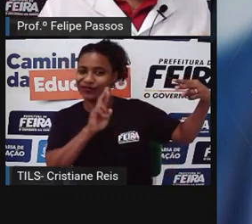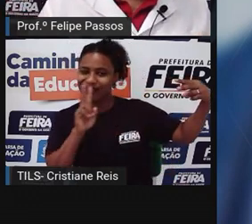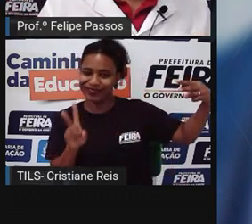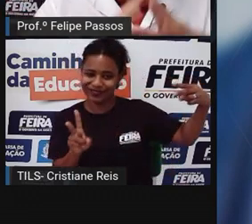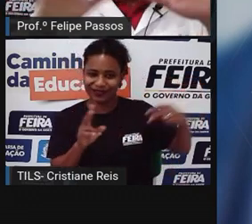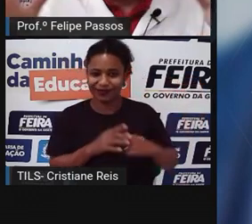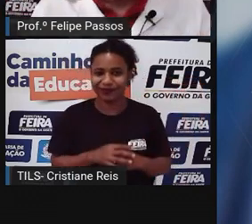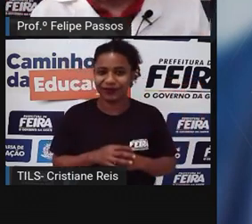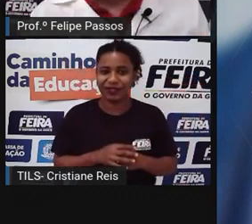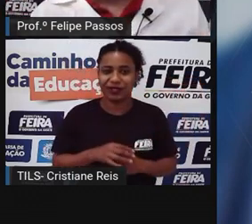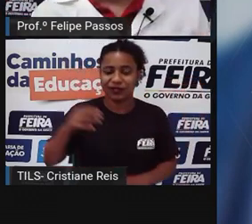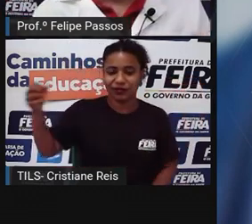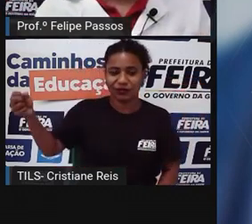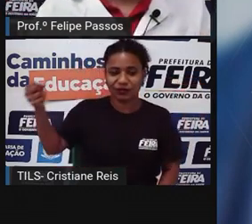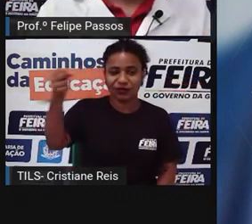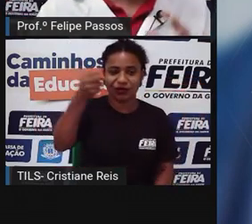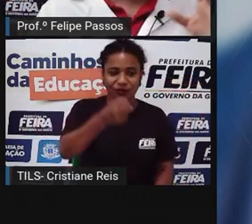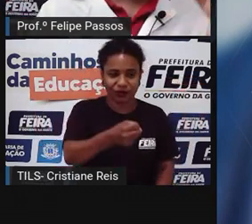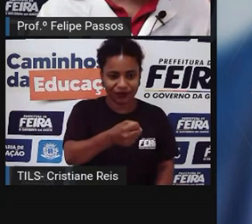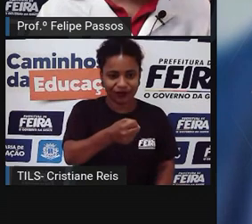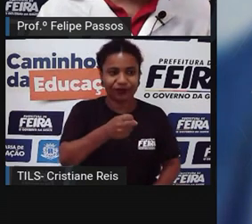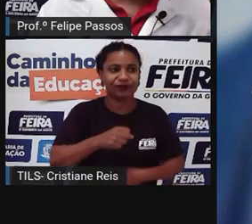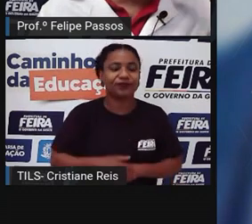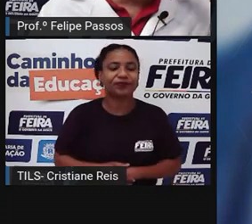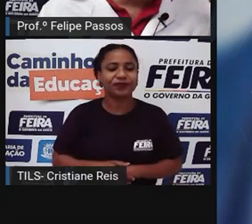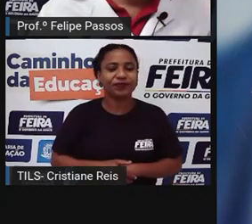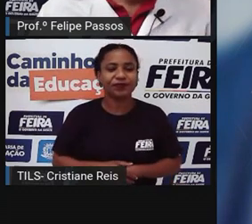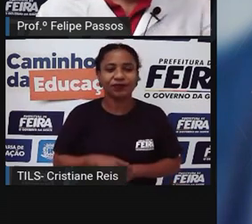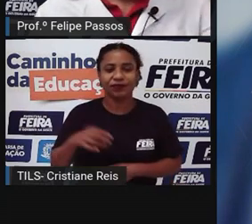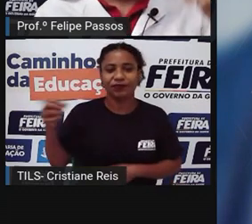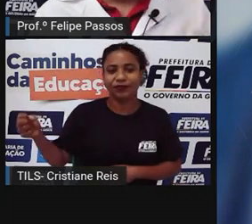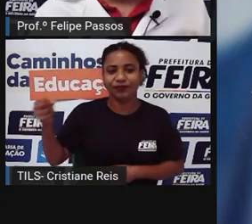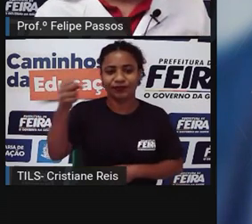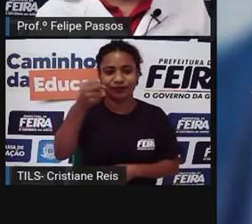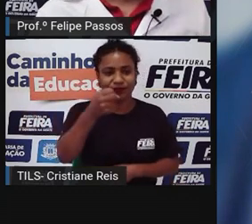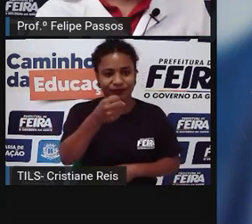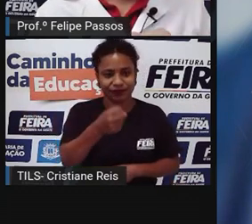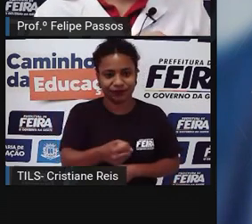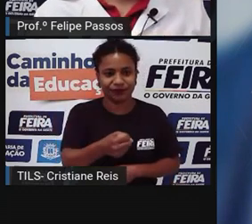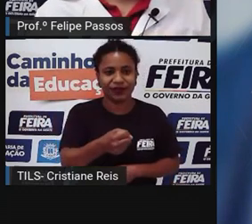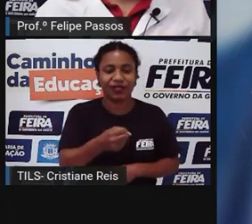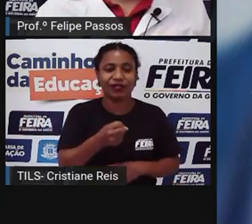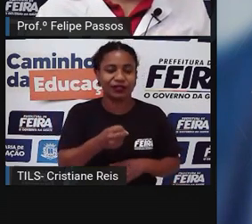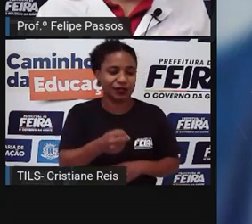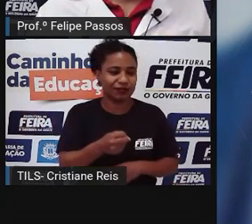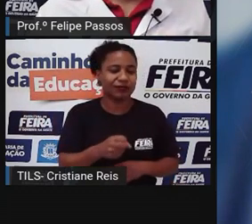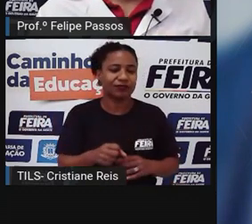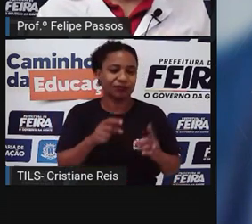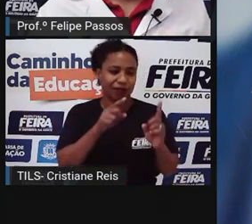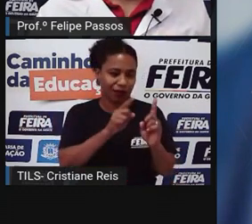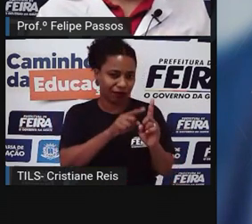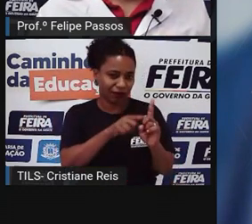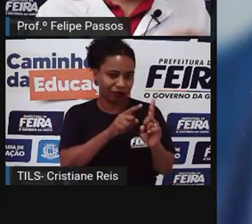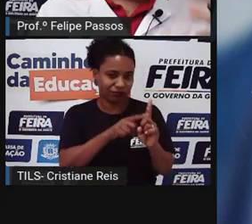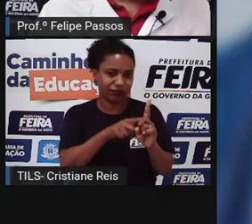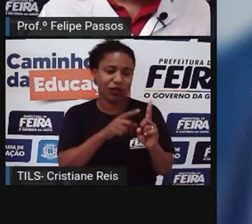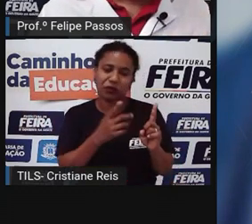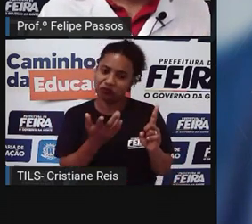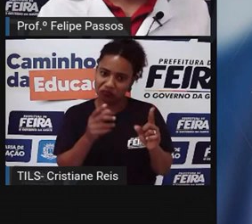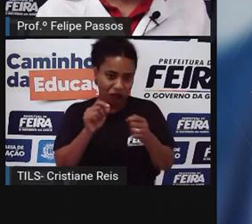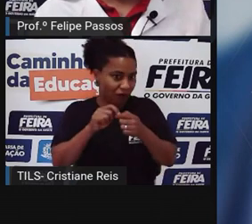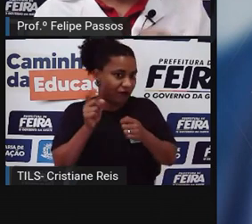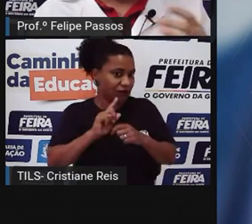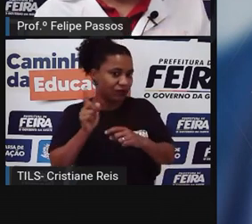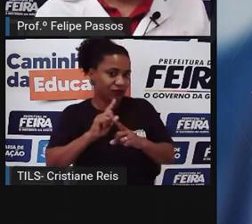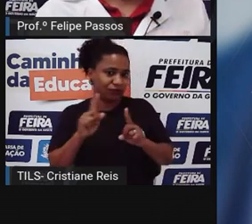aqui, não vou fazer isso, lógico, mas se eu chego aqui e dou um tapa na cara de um colega, um outro